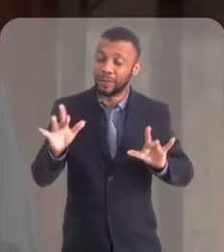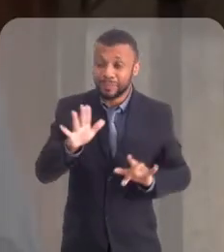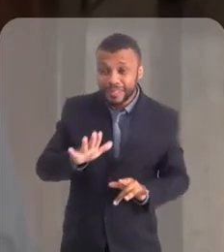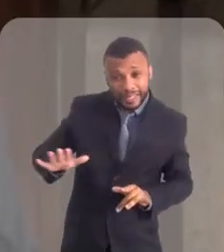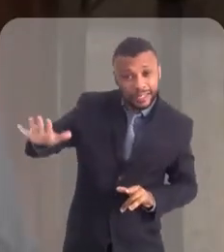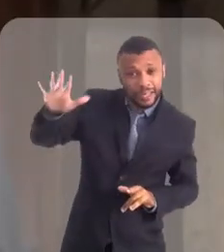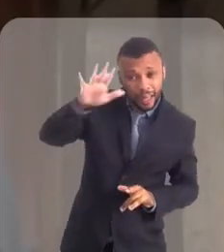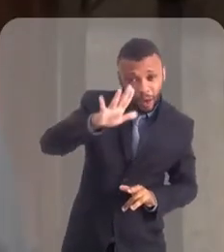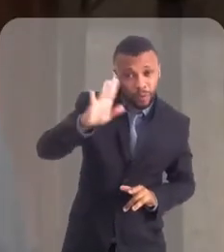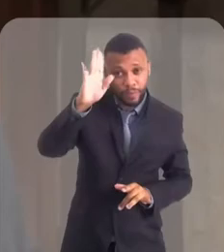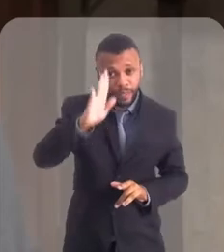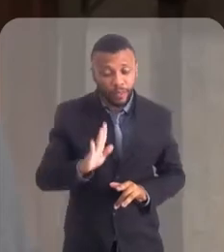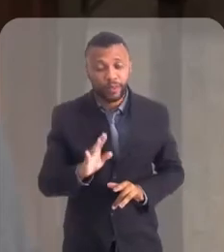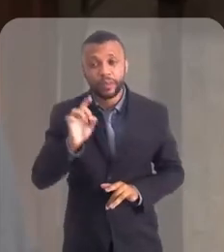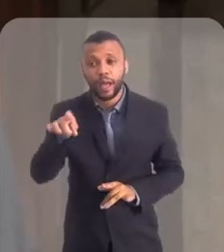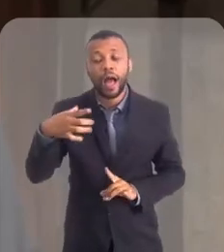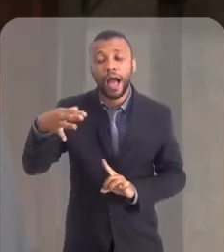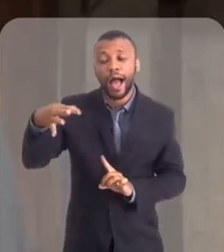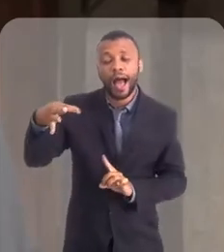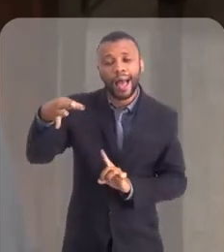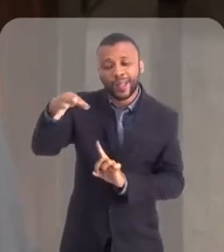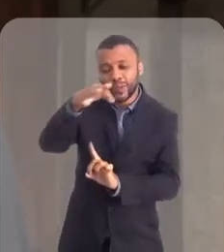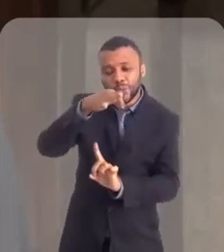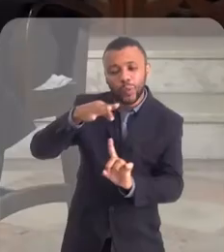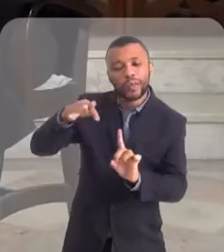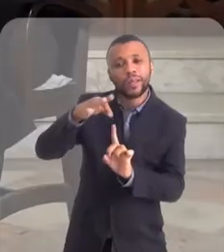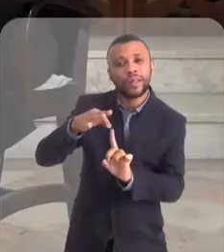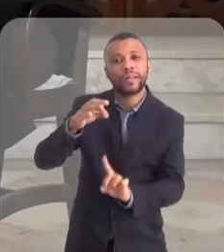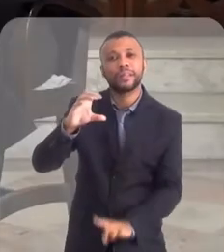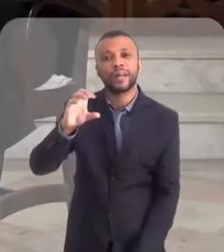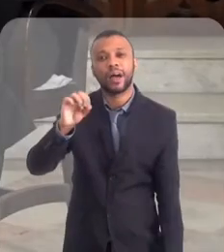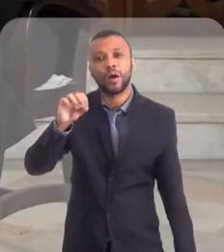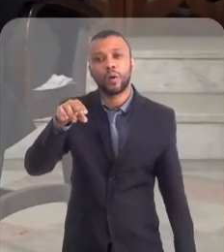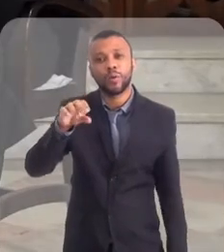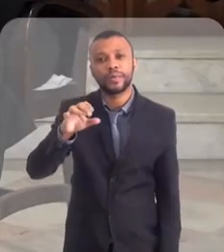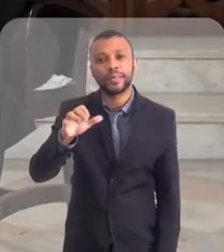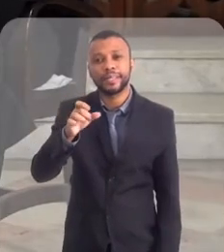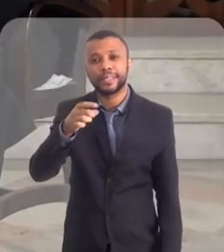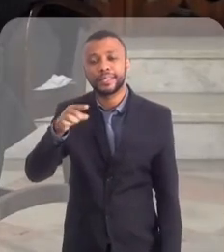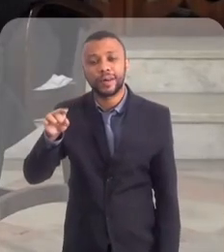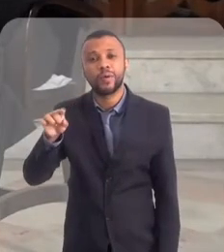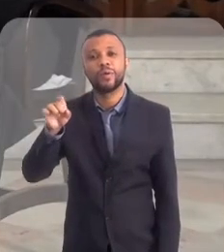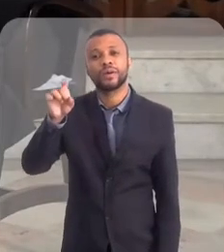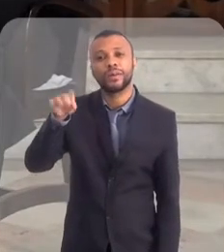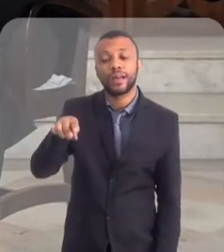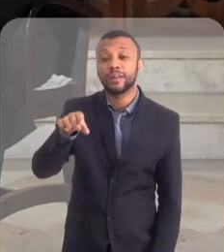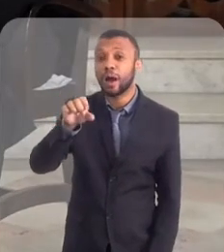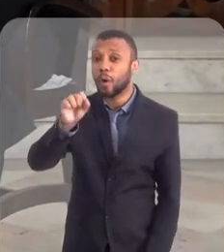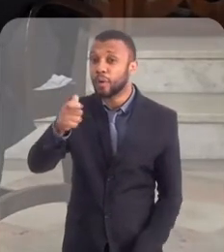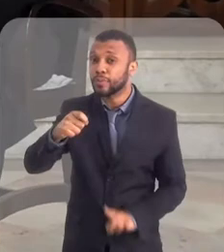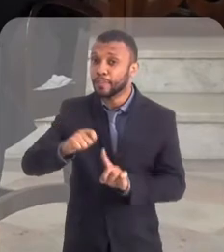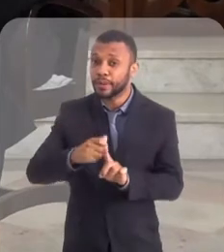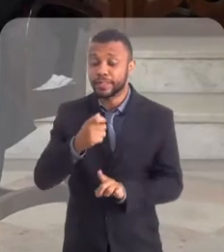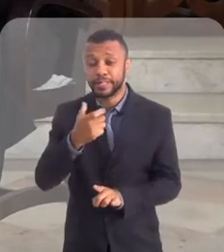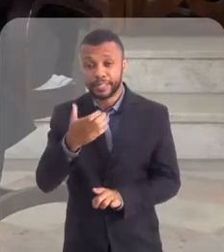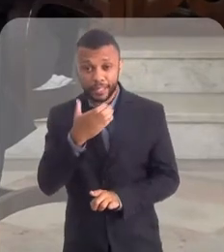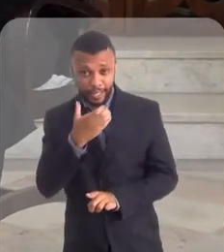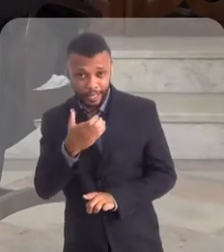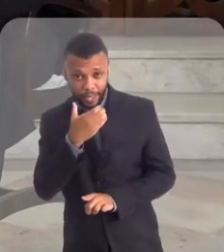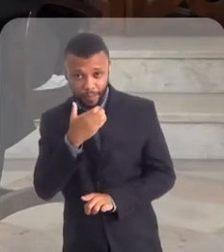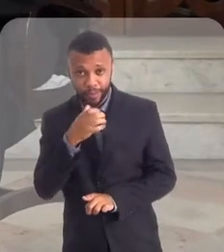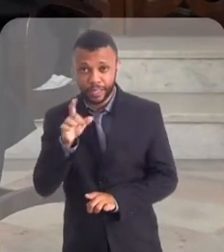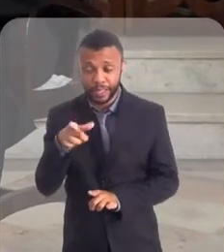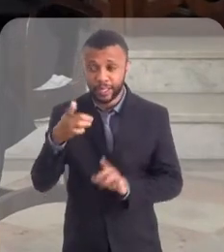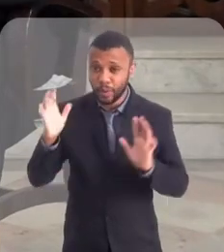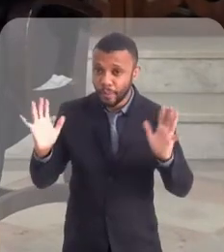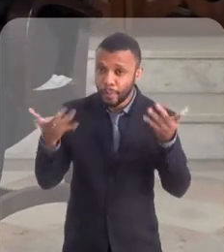cara aos brasileiros em geral, Nossa Senhora da Conceição. Sim. Nossa Senhora da Conceição, 8 de dezembro, né? Isso. Aí que se comemora